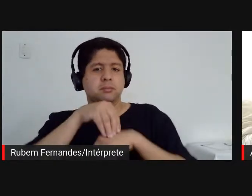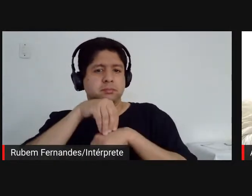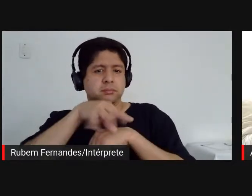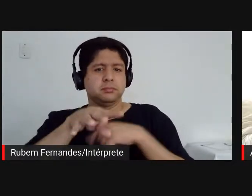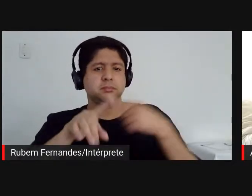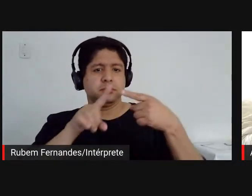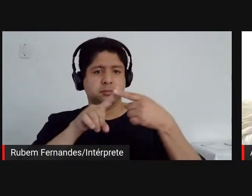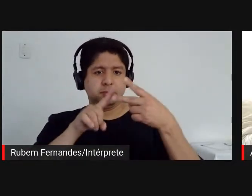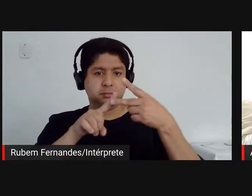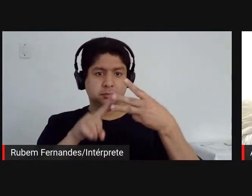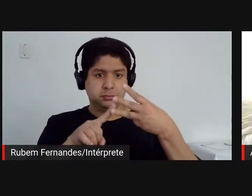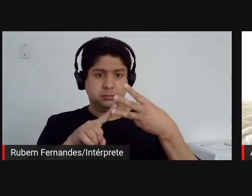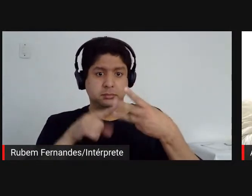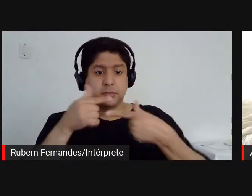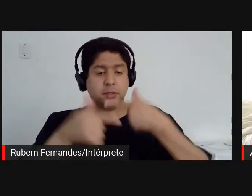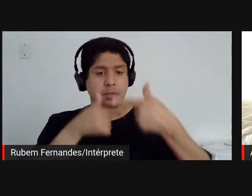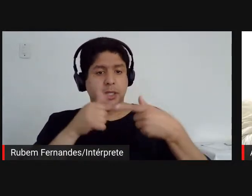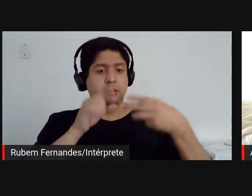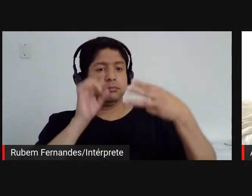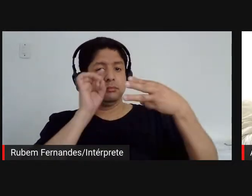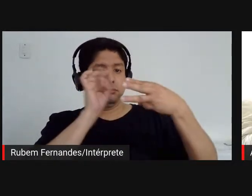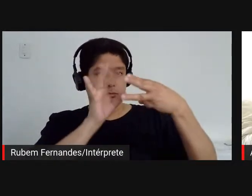trabalhos. Vou falar um pouquinho sobre cada um.